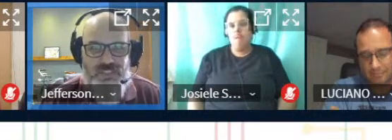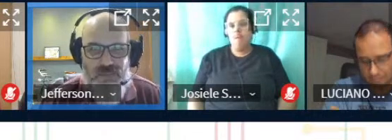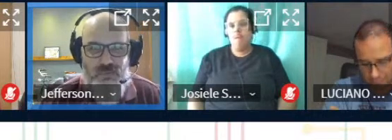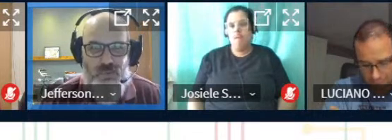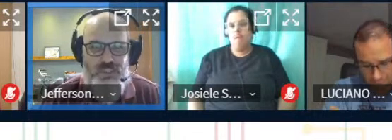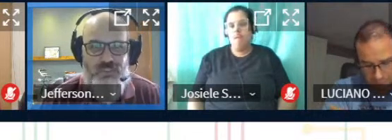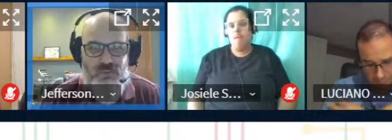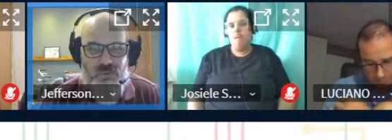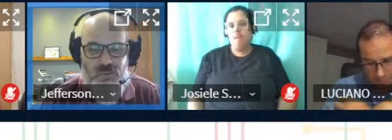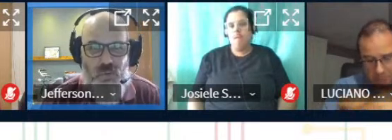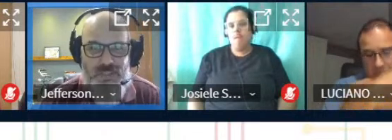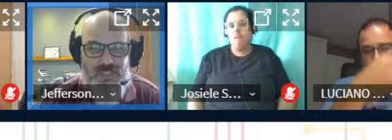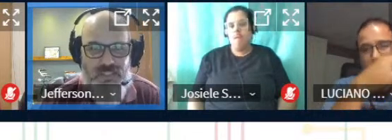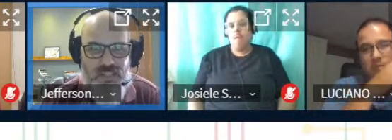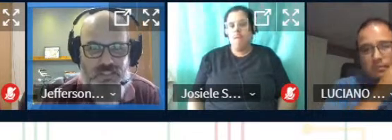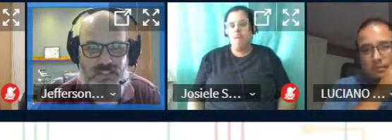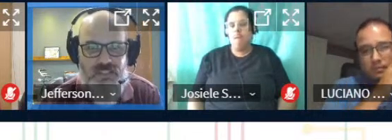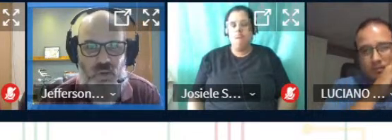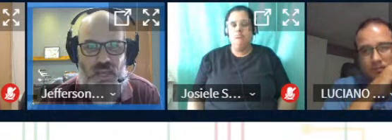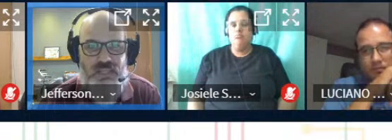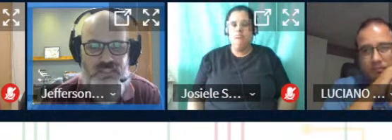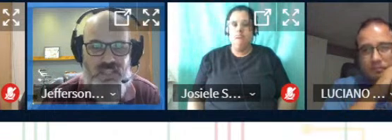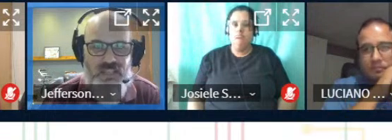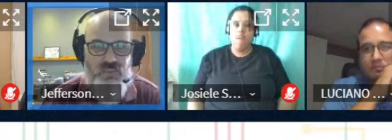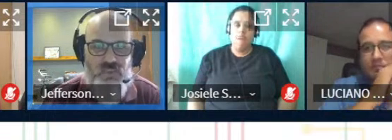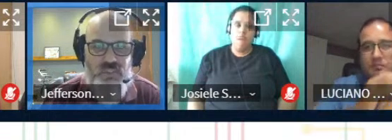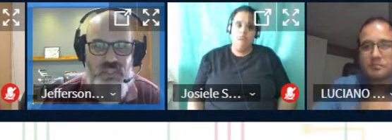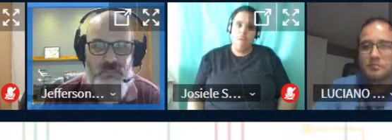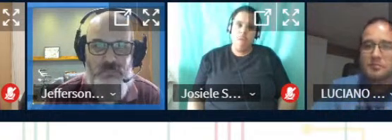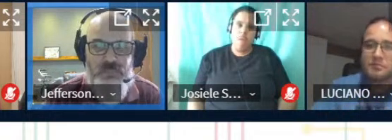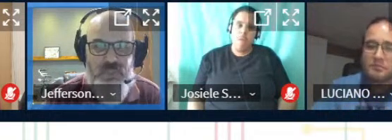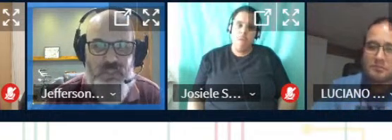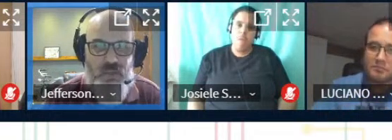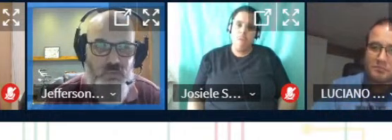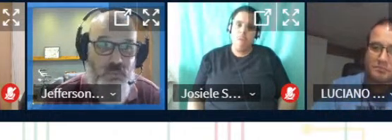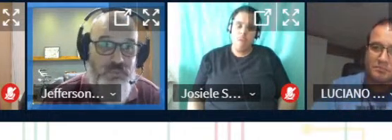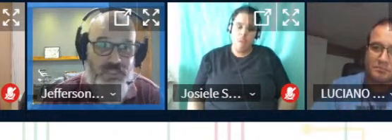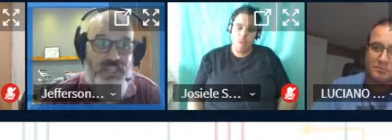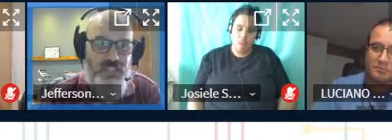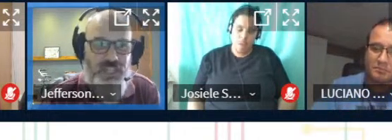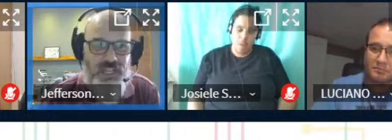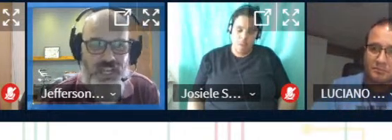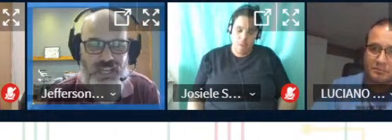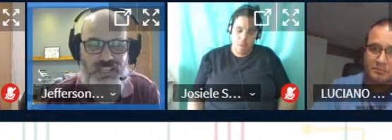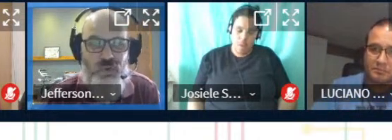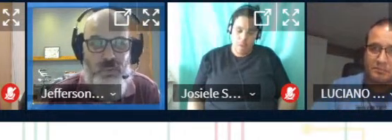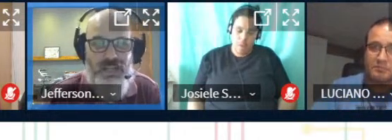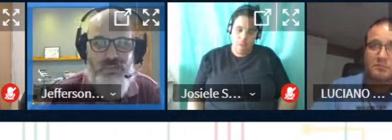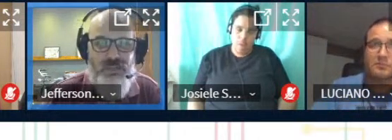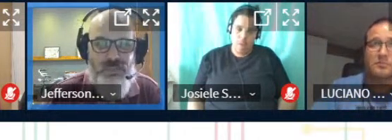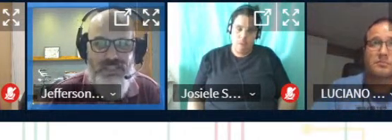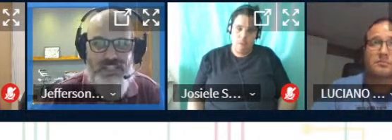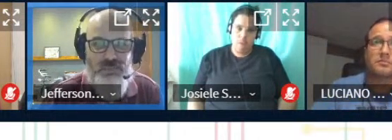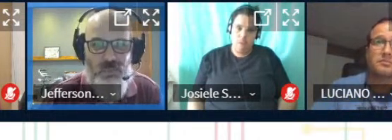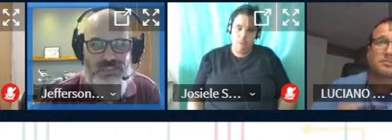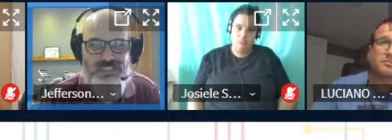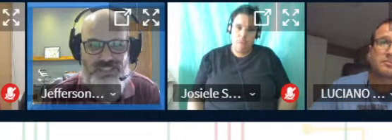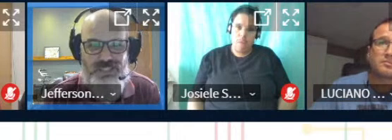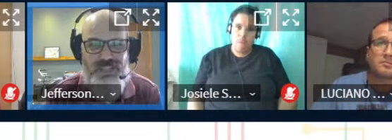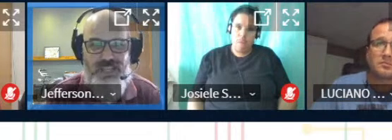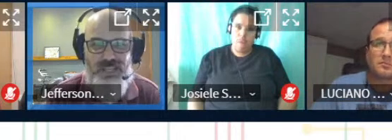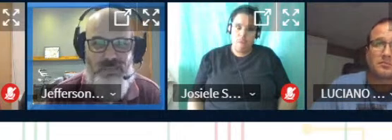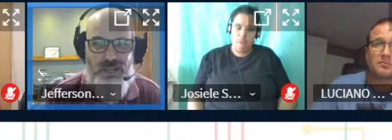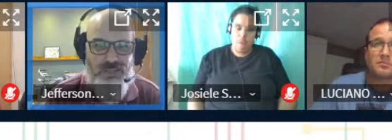fica livre, sabe? O projeto começa a se desenrolar e as ideias surgirem e em alguns momentos até a gente é que é cobrado, né? Para dar